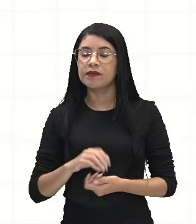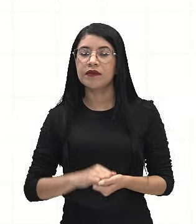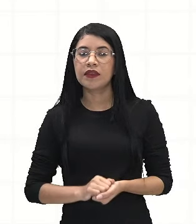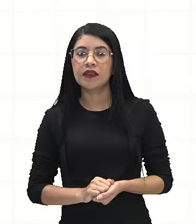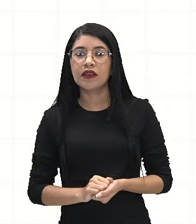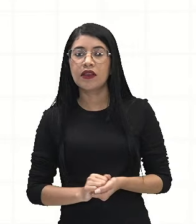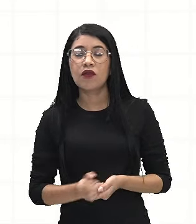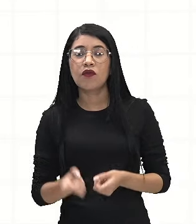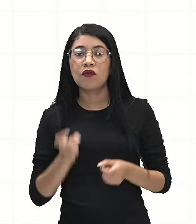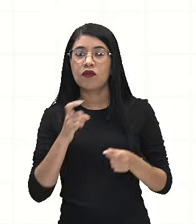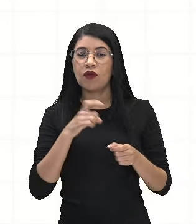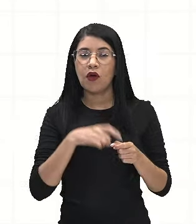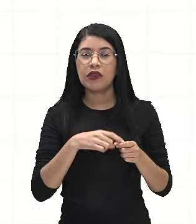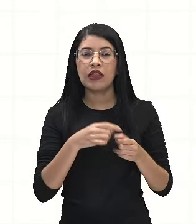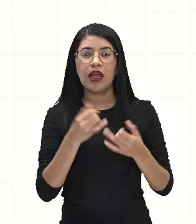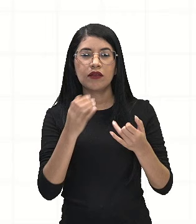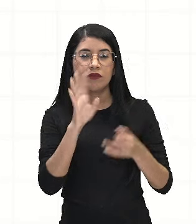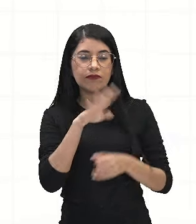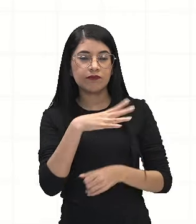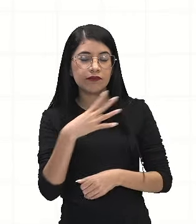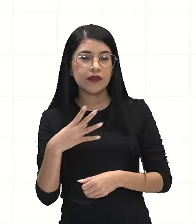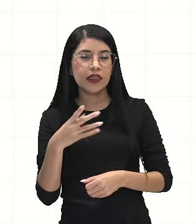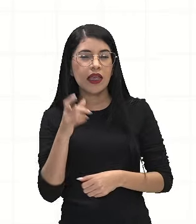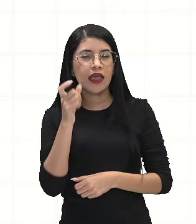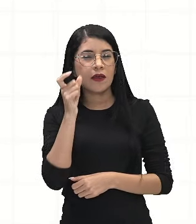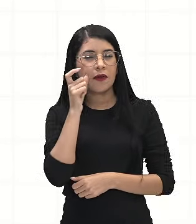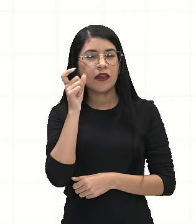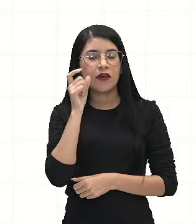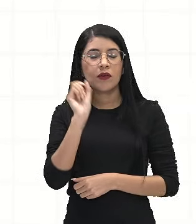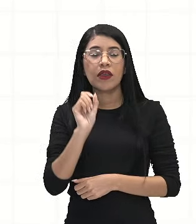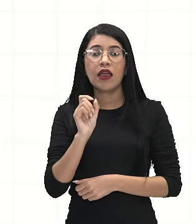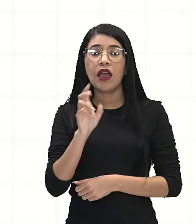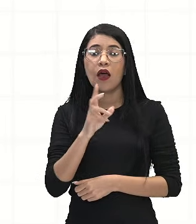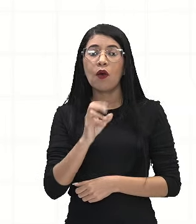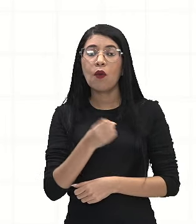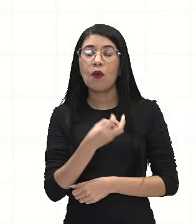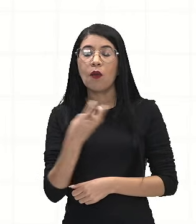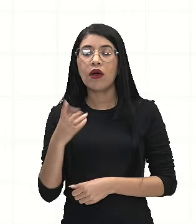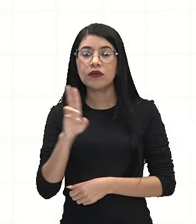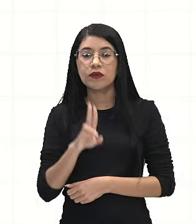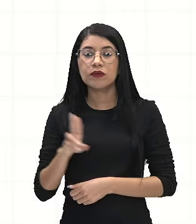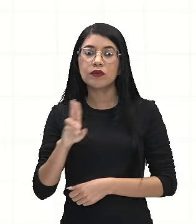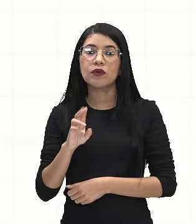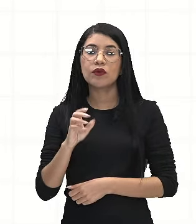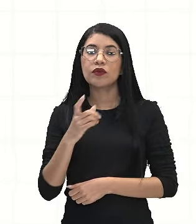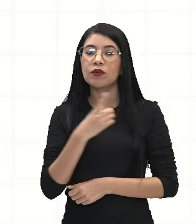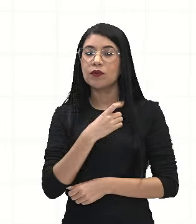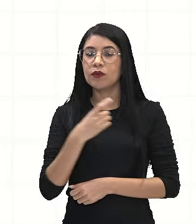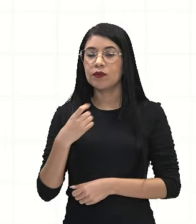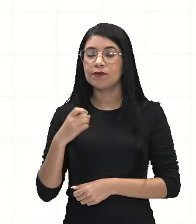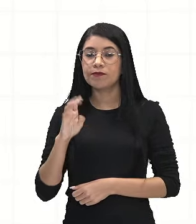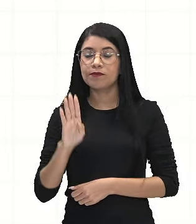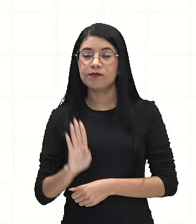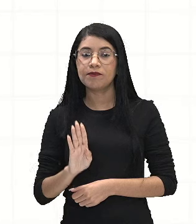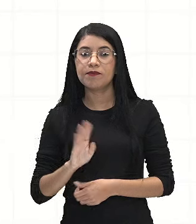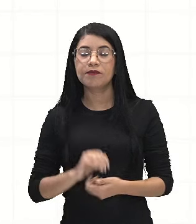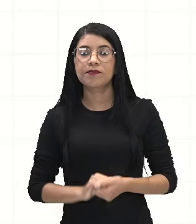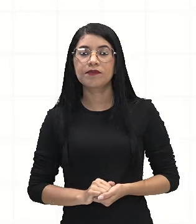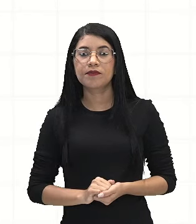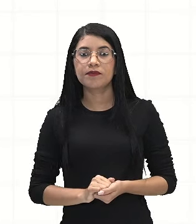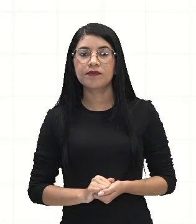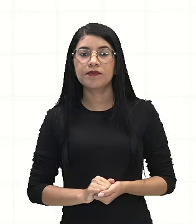nos dados e verifica. Quem são os usuários do perfume B? Então, a gente tem aqui, Perfume B.